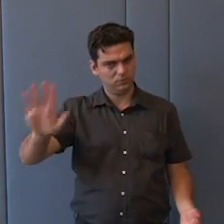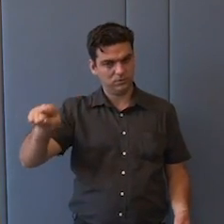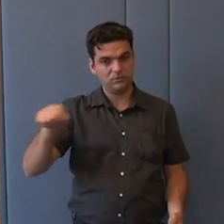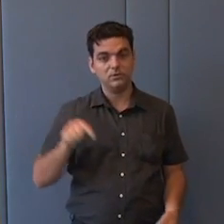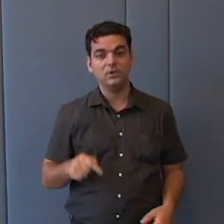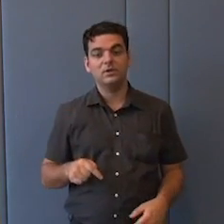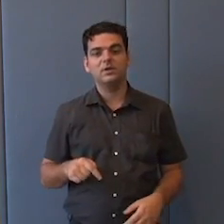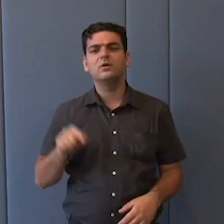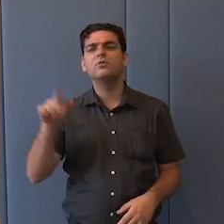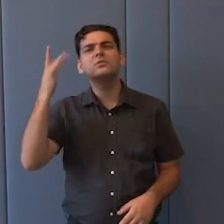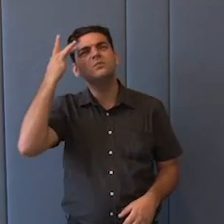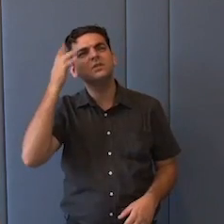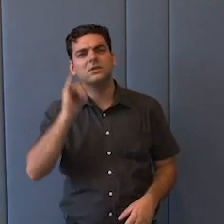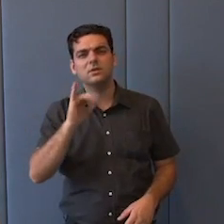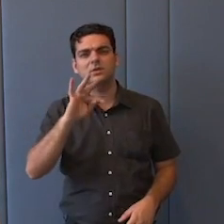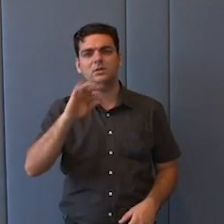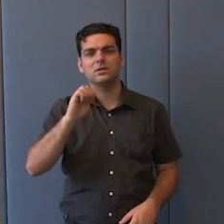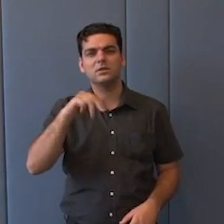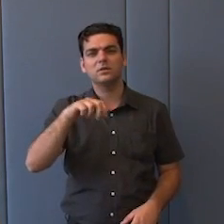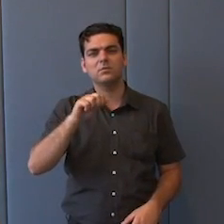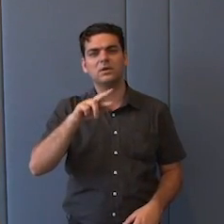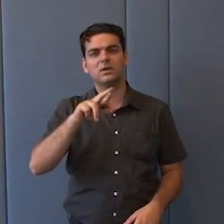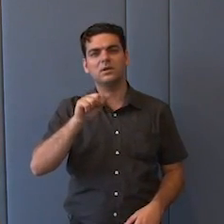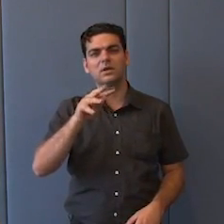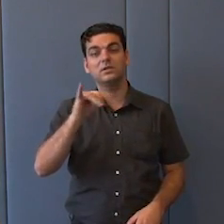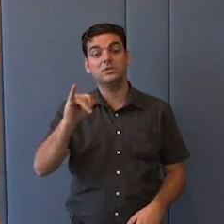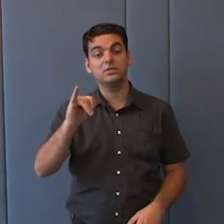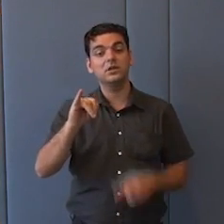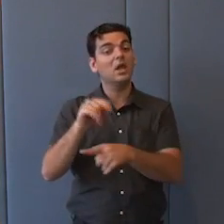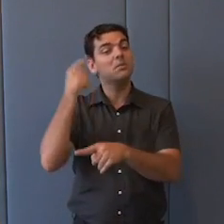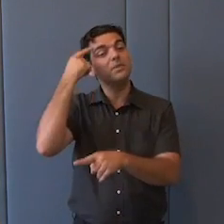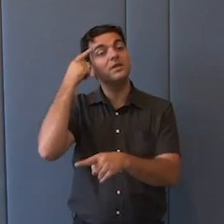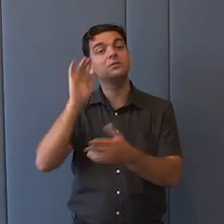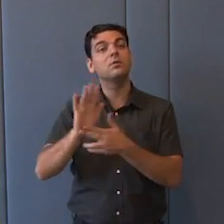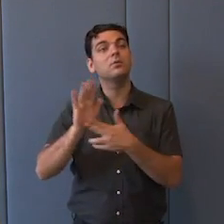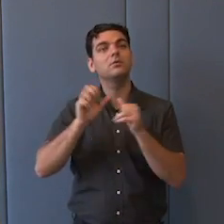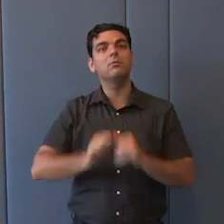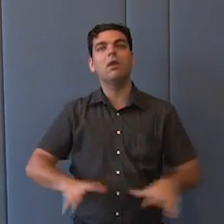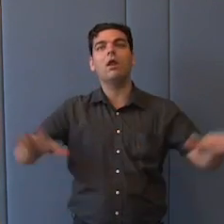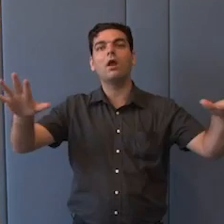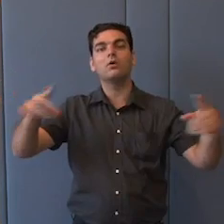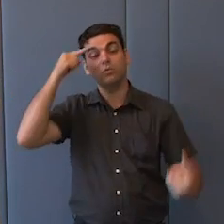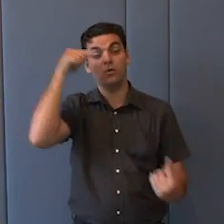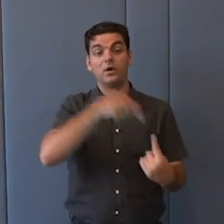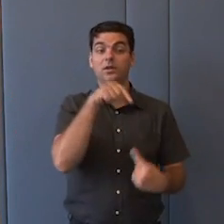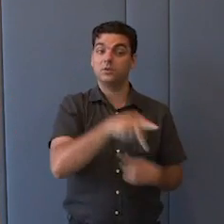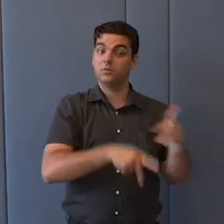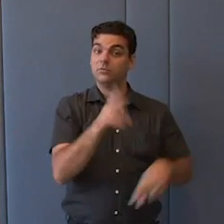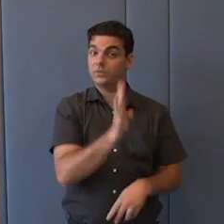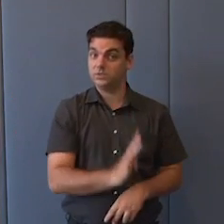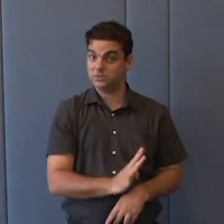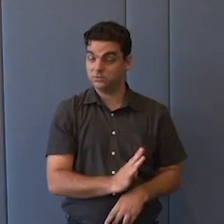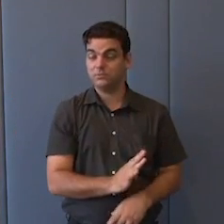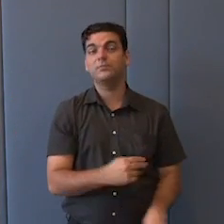qual seria o papel do Tamaraty na harmonização dessa tensão, ou seja, na promoção dos nossos valores e